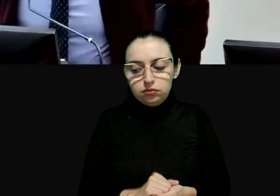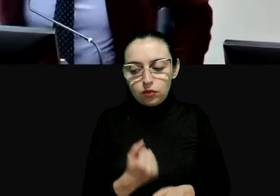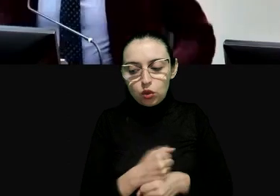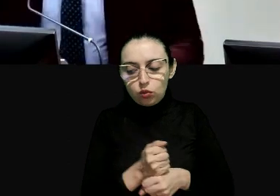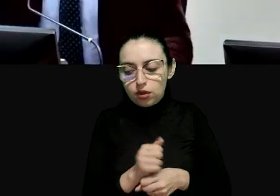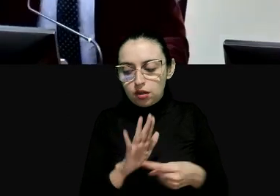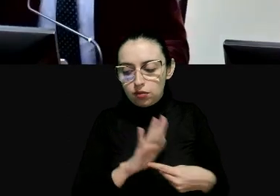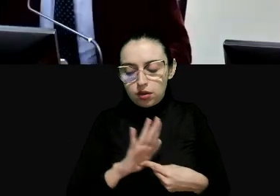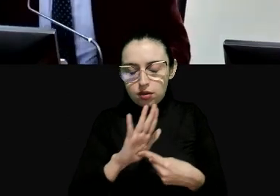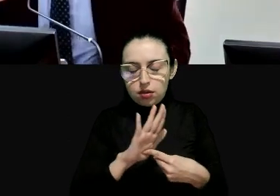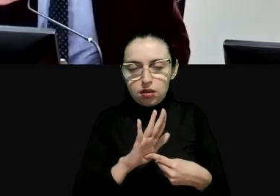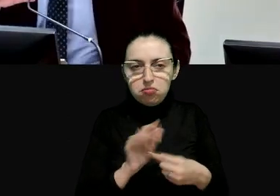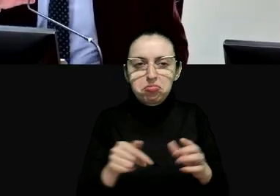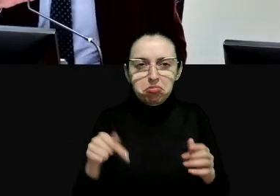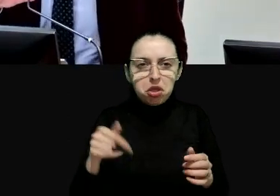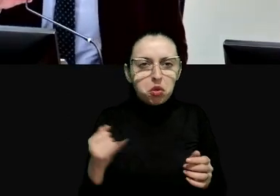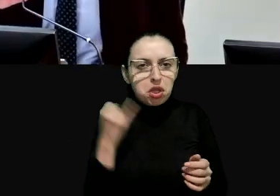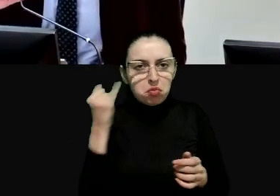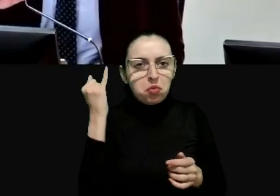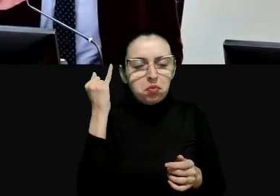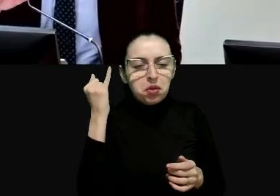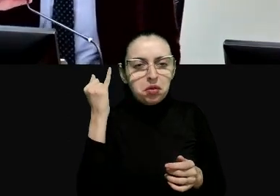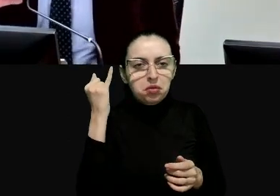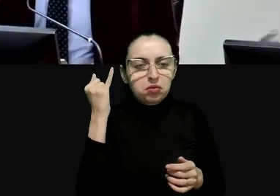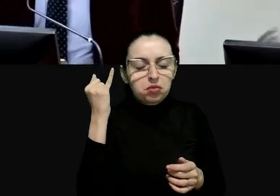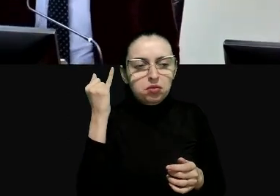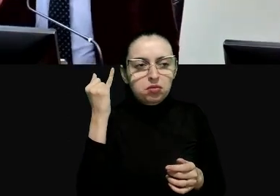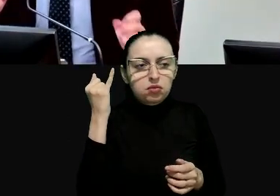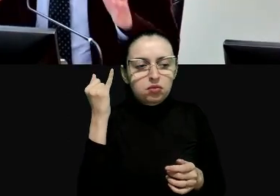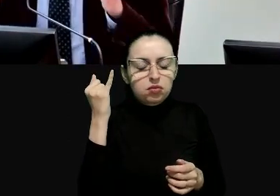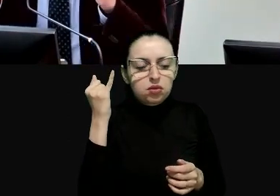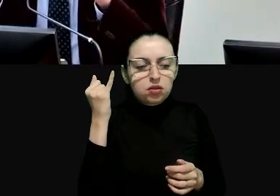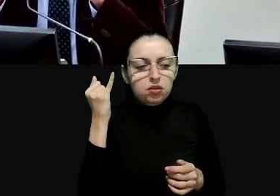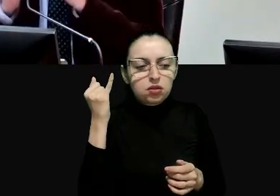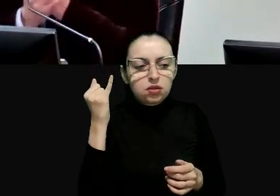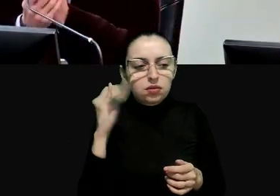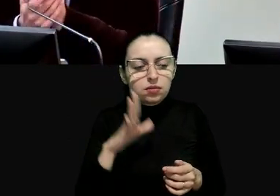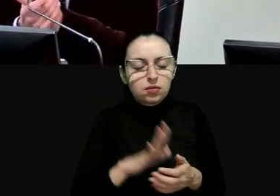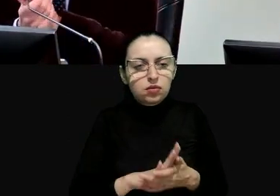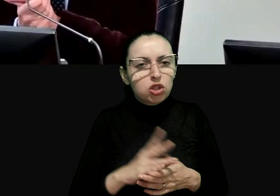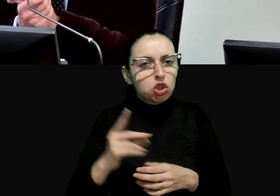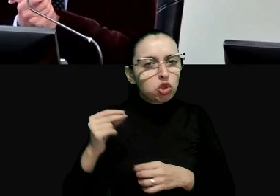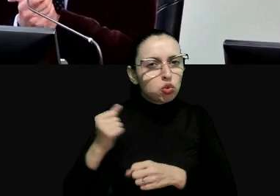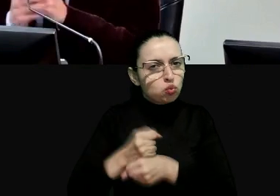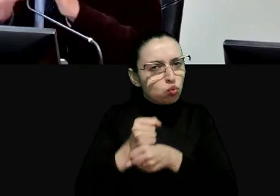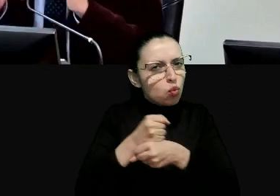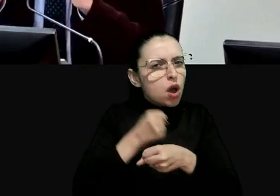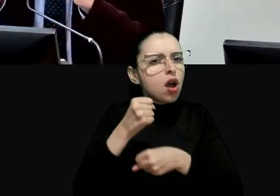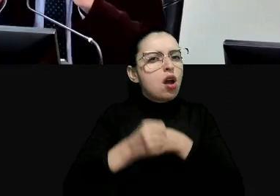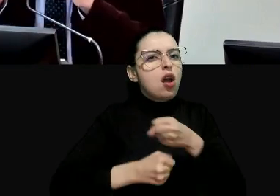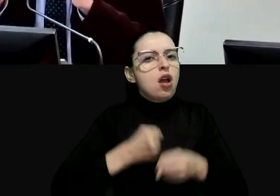aqui entra um momento importante e é dizer desde os anos